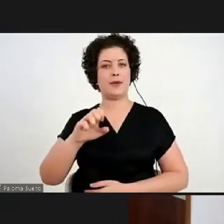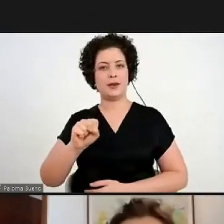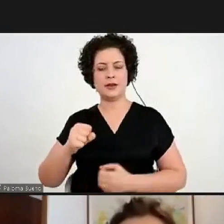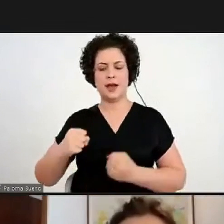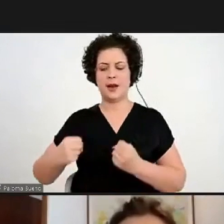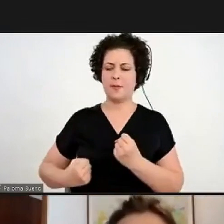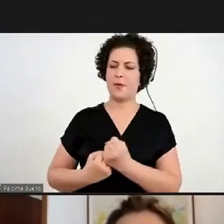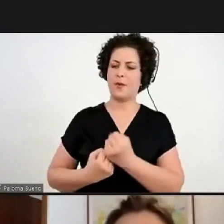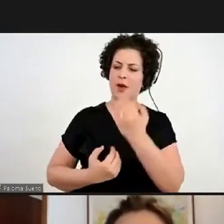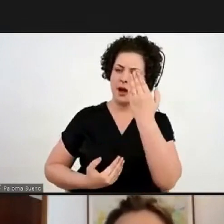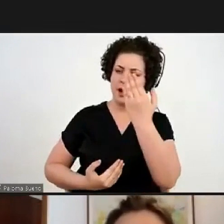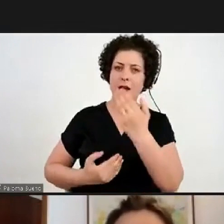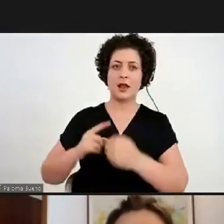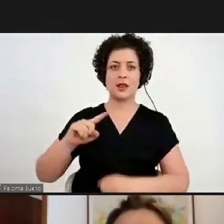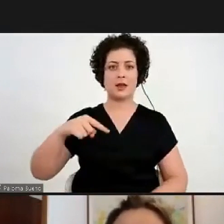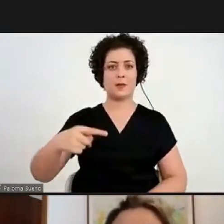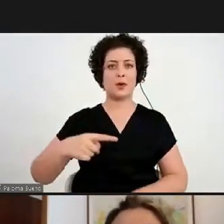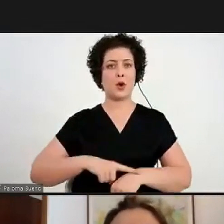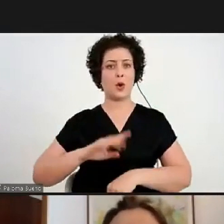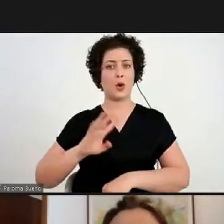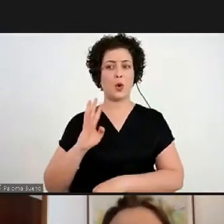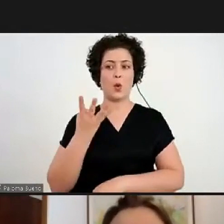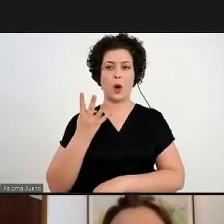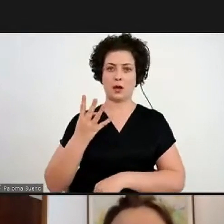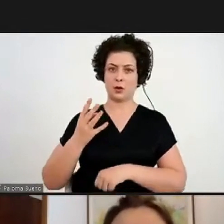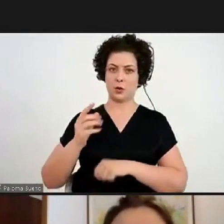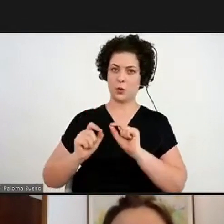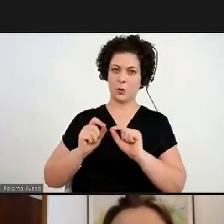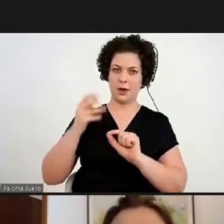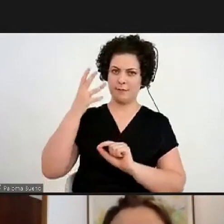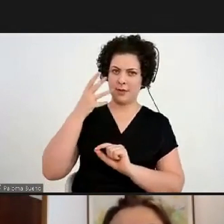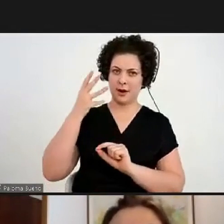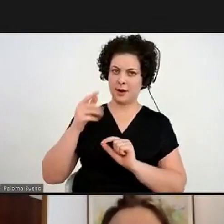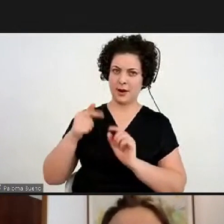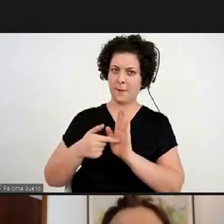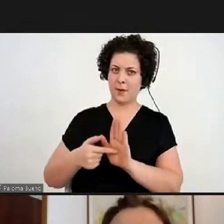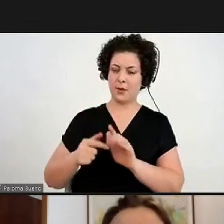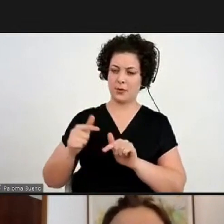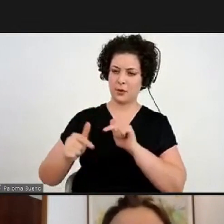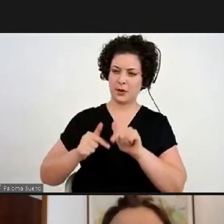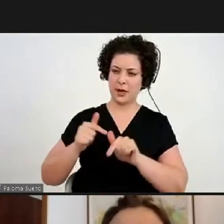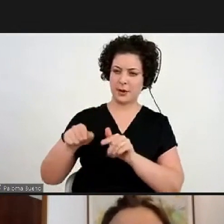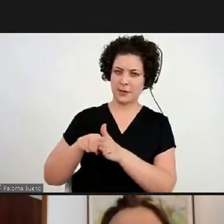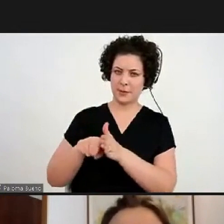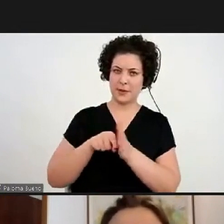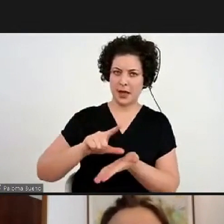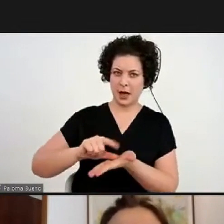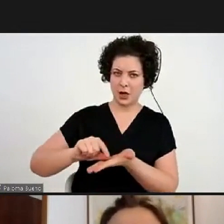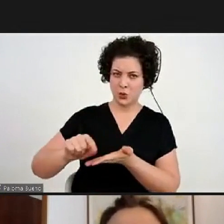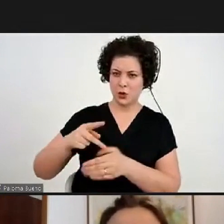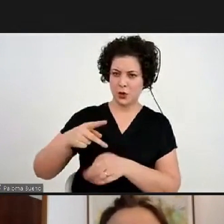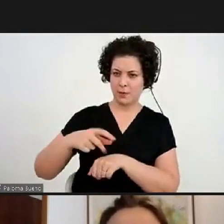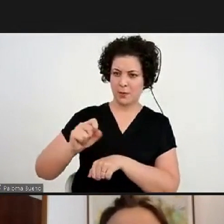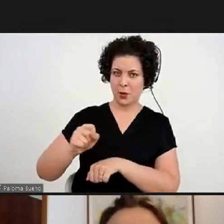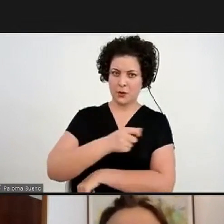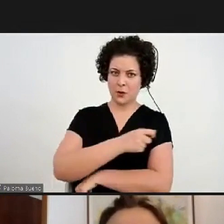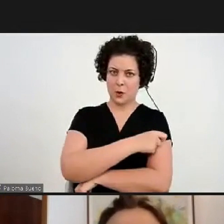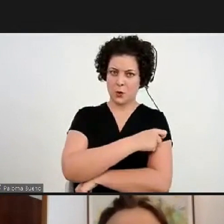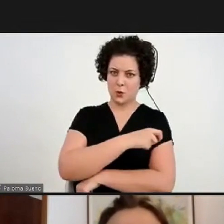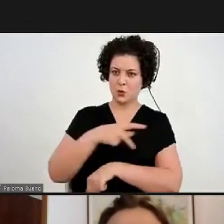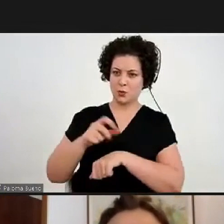seguida, às quatro horas, nós vamos dar início à apresentação dos trabalhos dos pesquisadores de pós-graduação